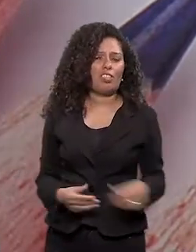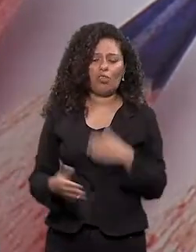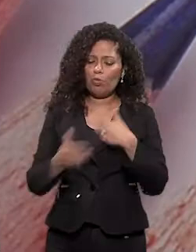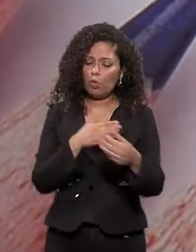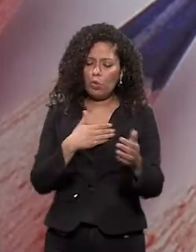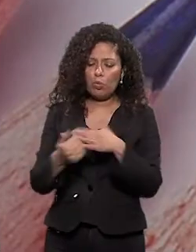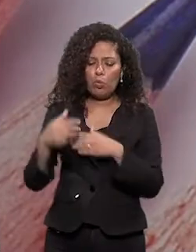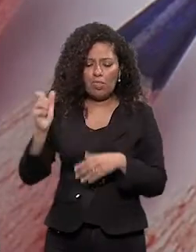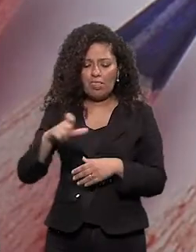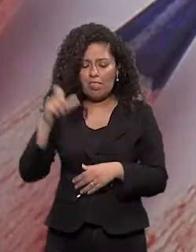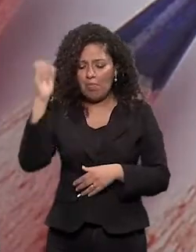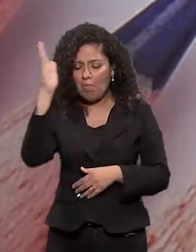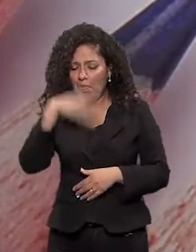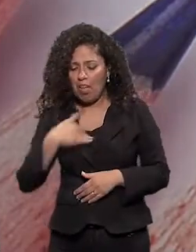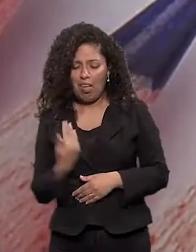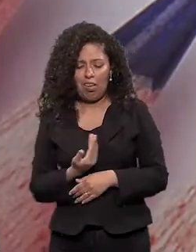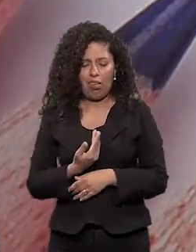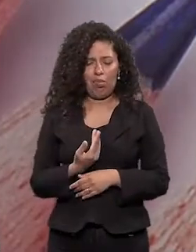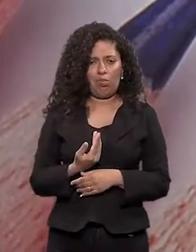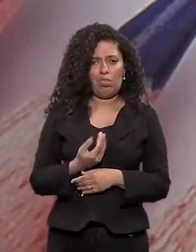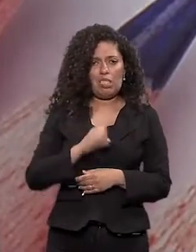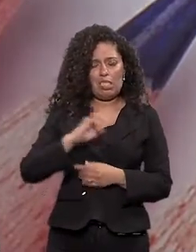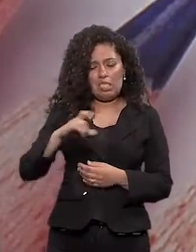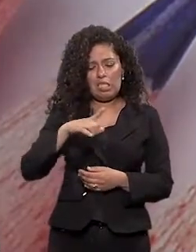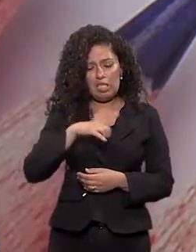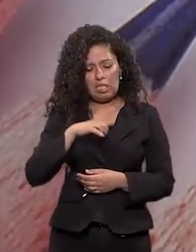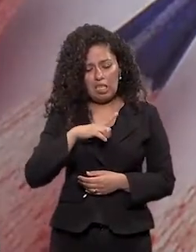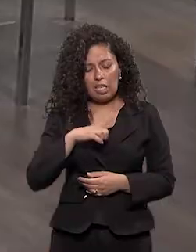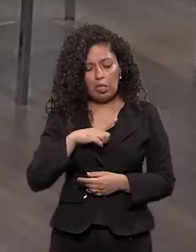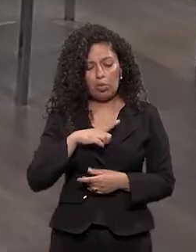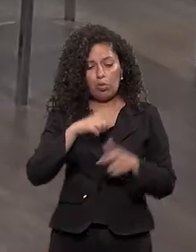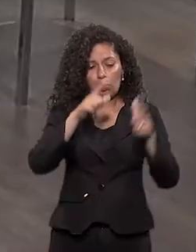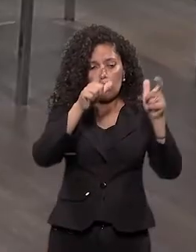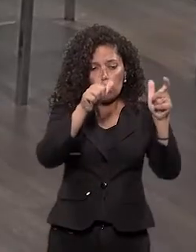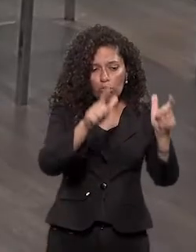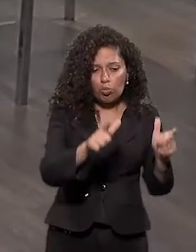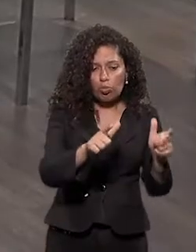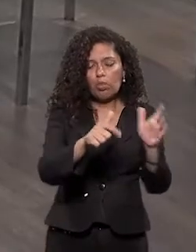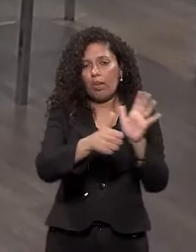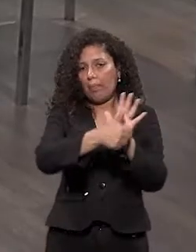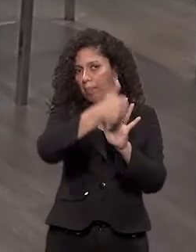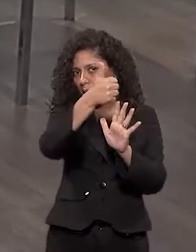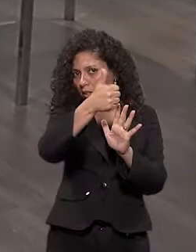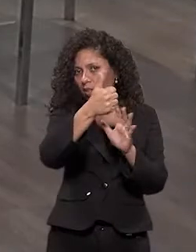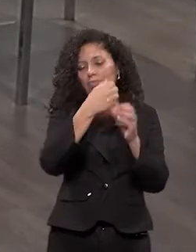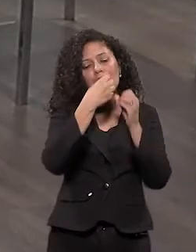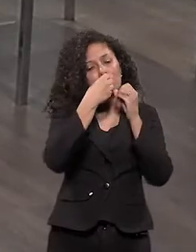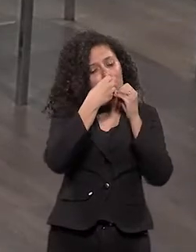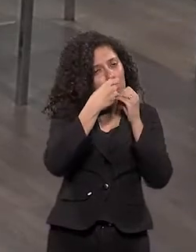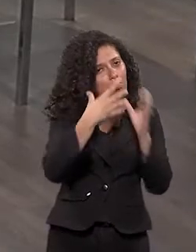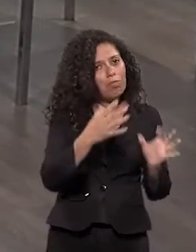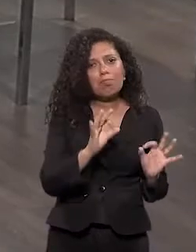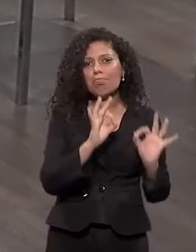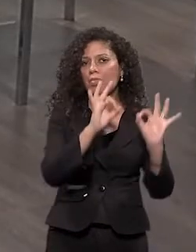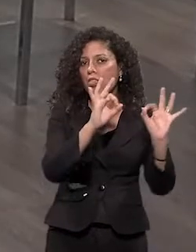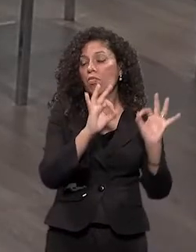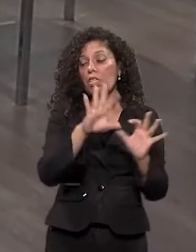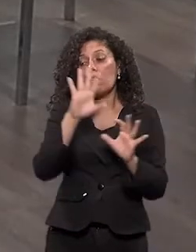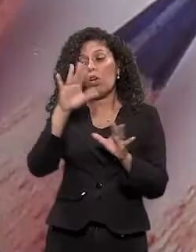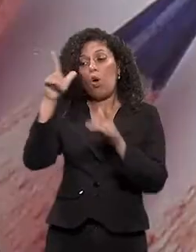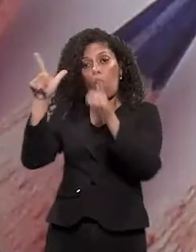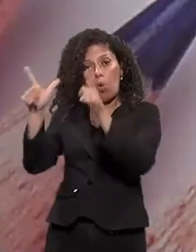situações muito difíceis. Então, quando você tem uma situação mais favorecida, o que ela não pode fazer? Aí fica a pergunta.